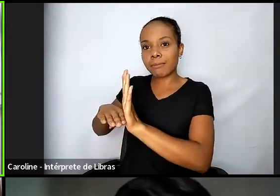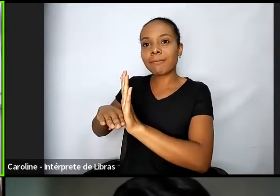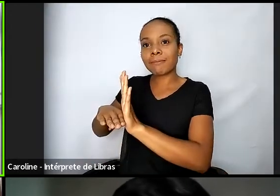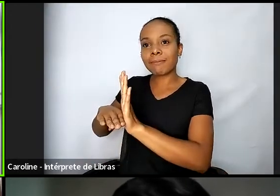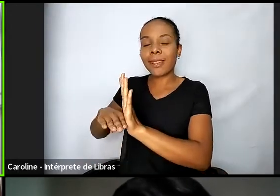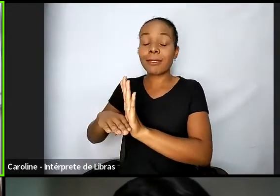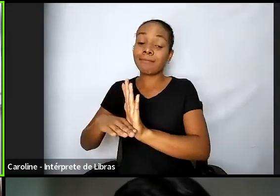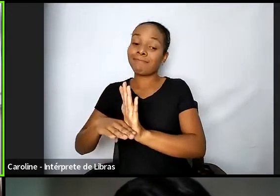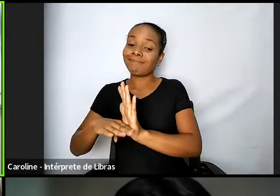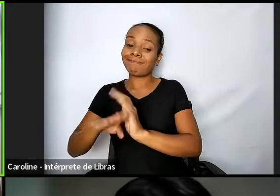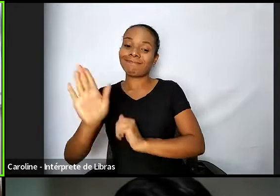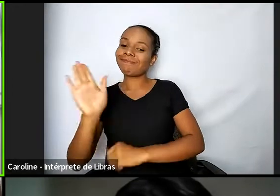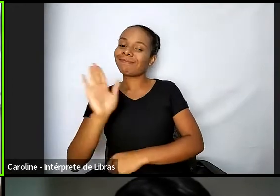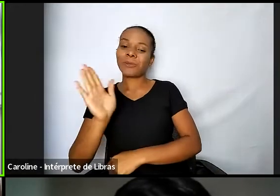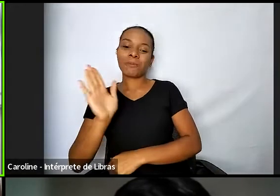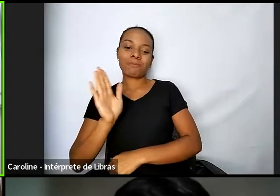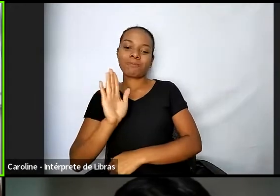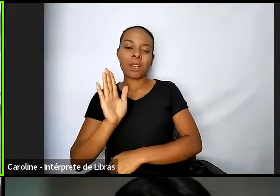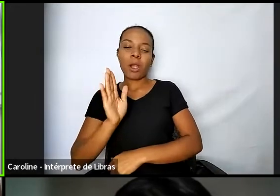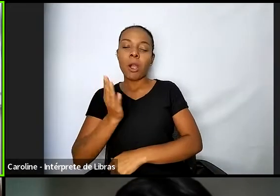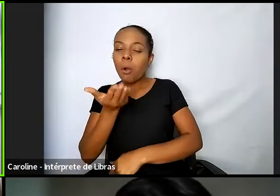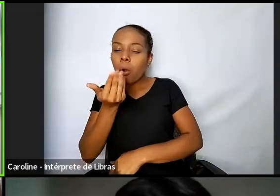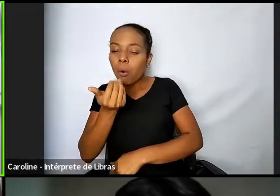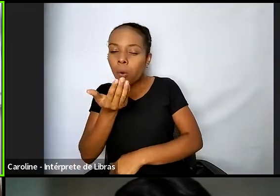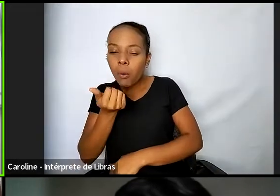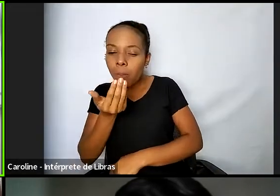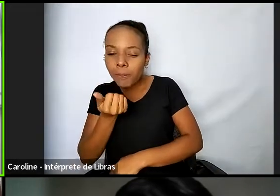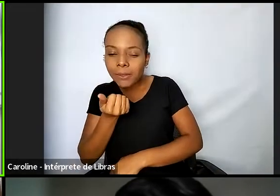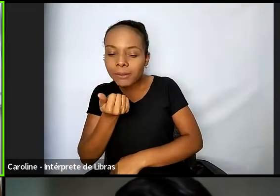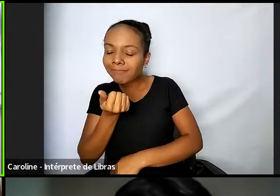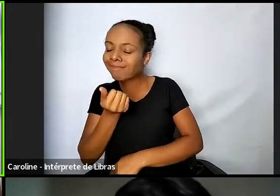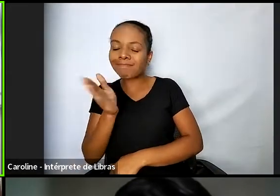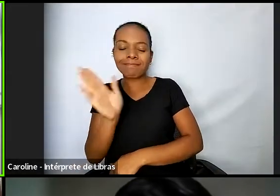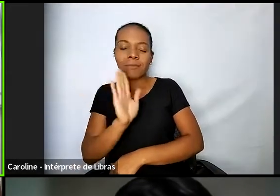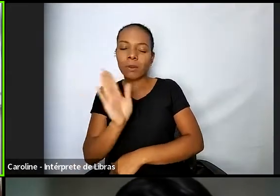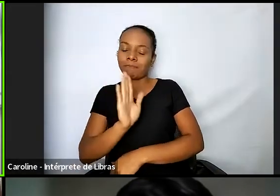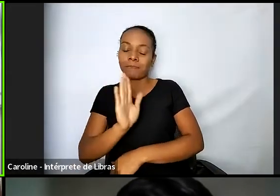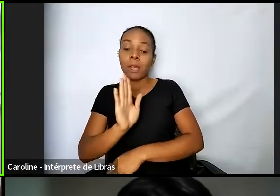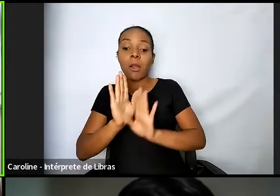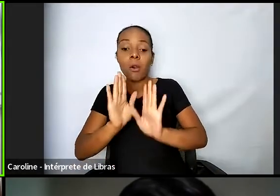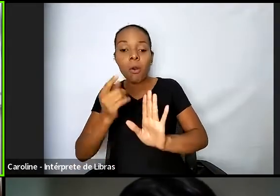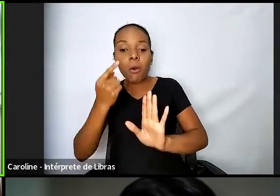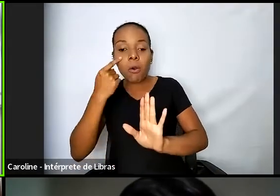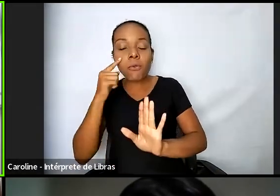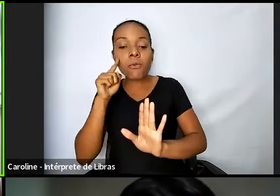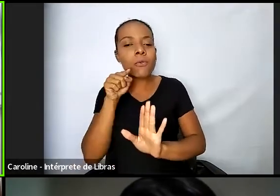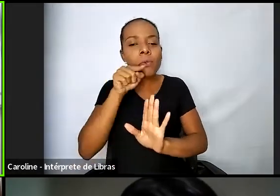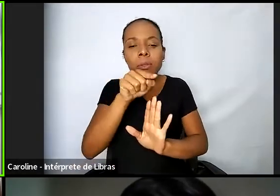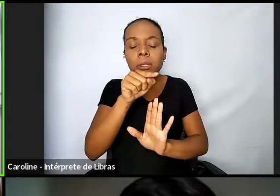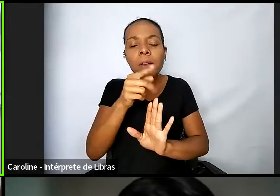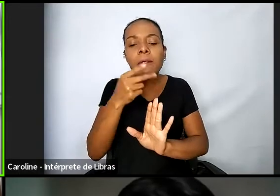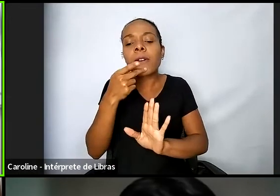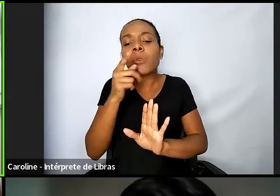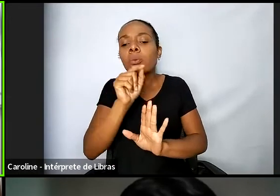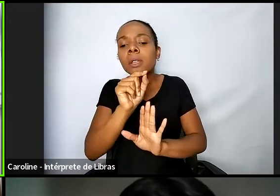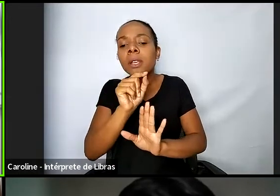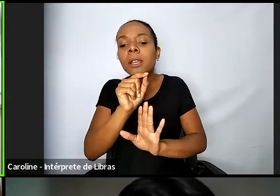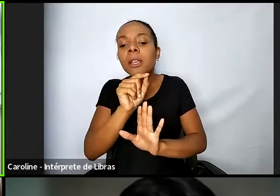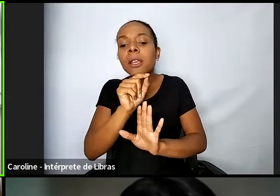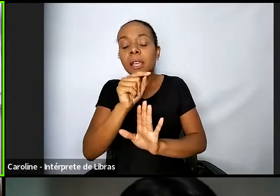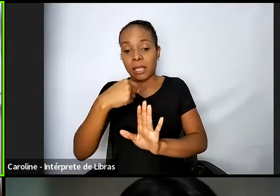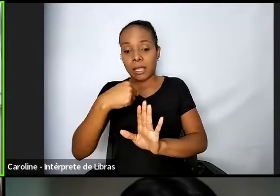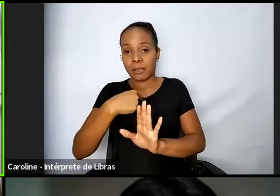diz, não, o prato de comida não muda nada. O que você está dizendo é, você não é invisível.